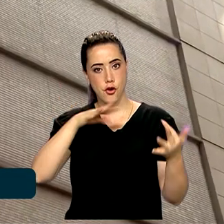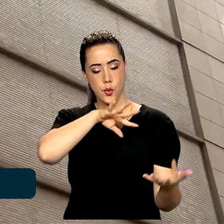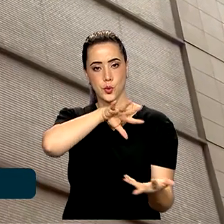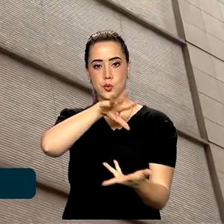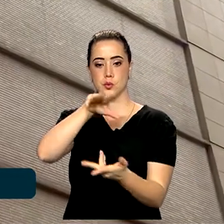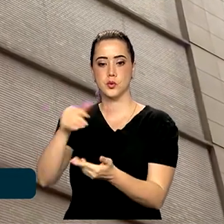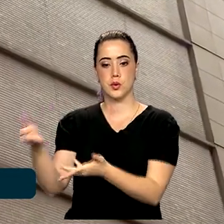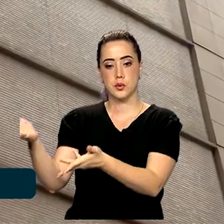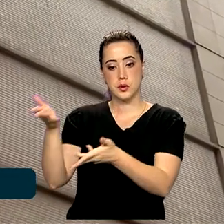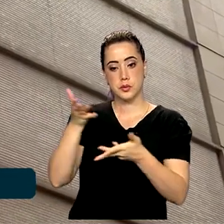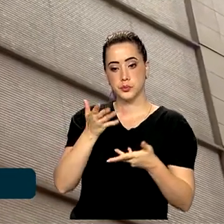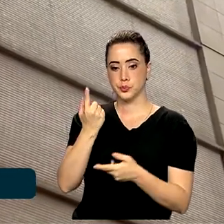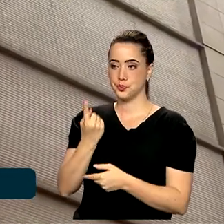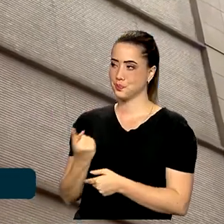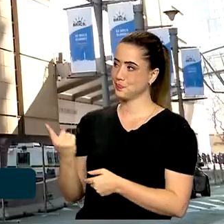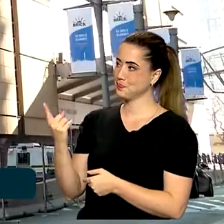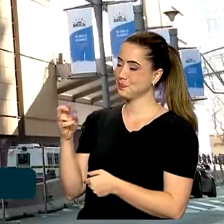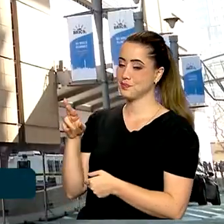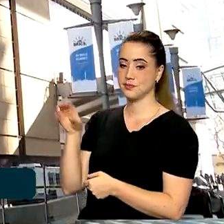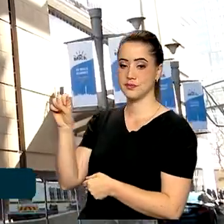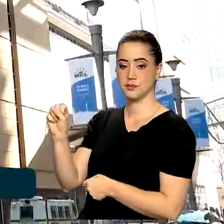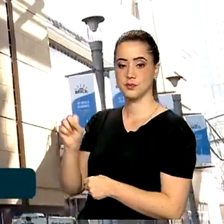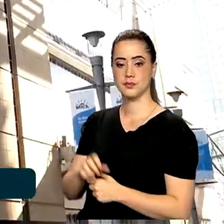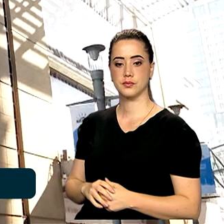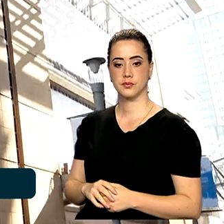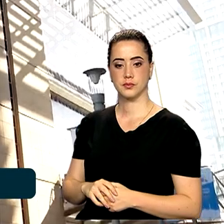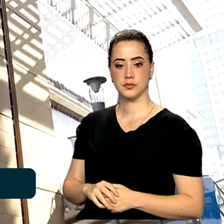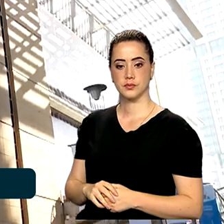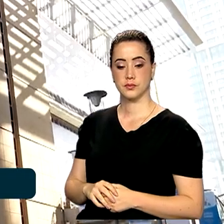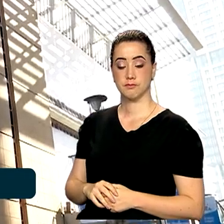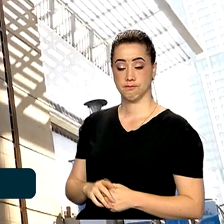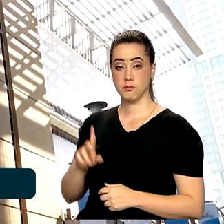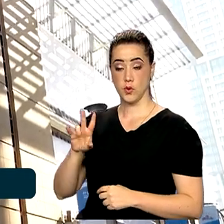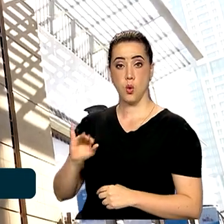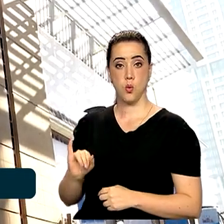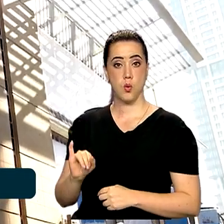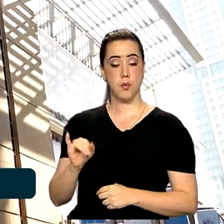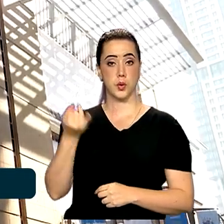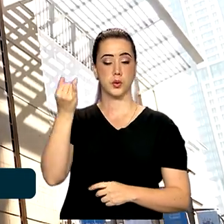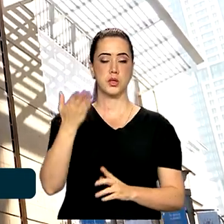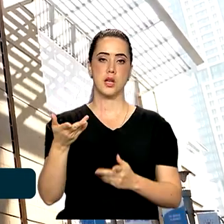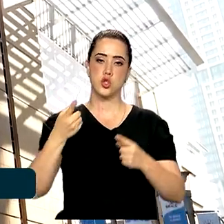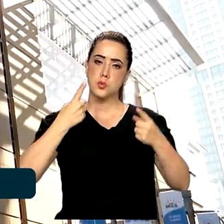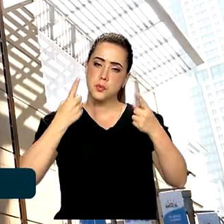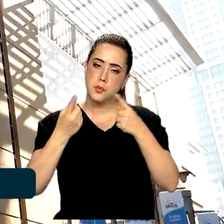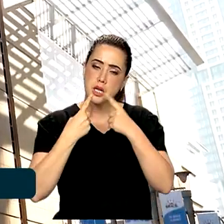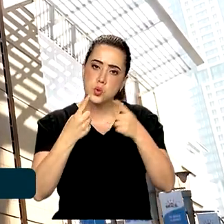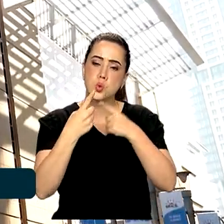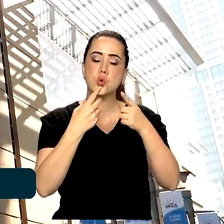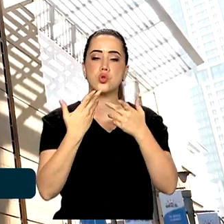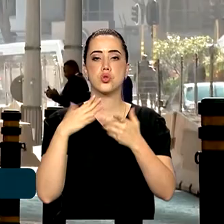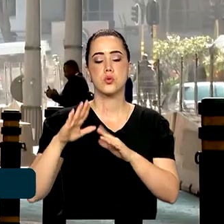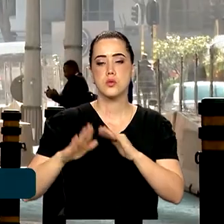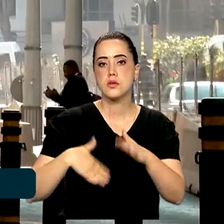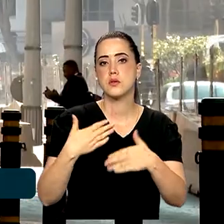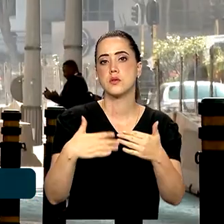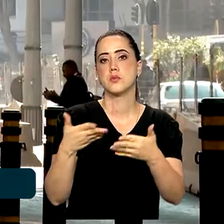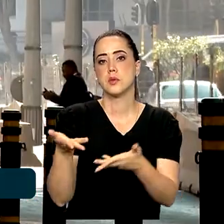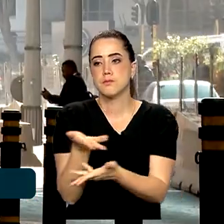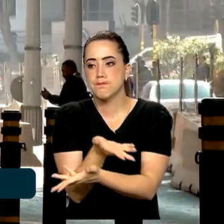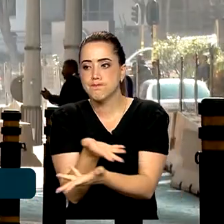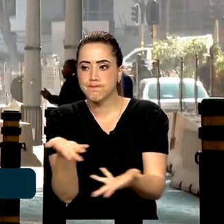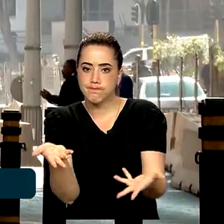ao receber a cúpula do BRICS. O evento é uma oportunidade para discutir a cooperação, o desenvolvimento e o